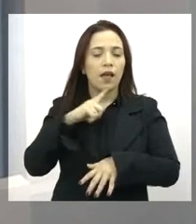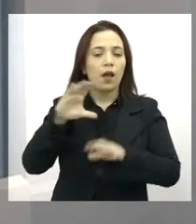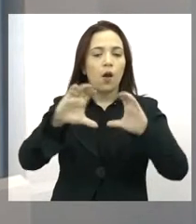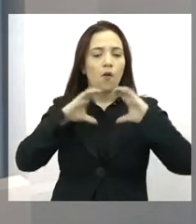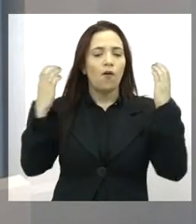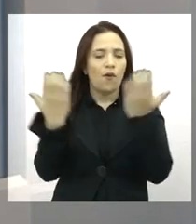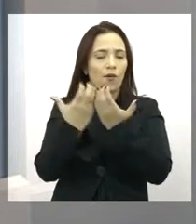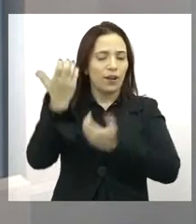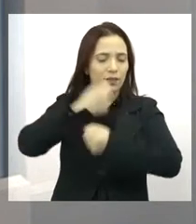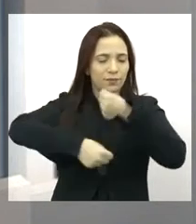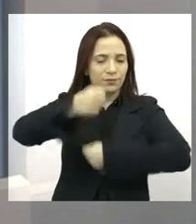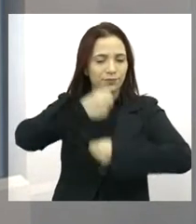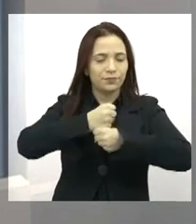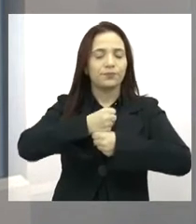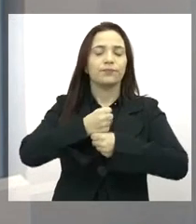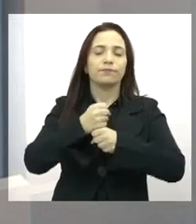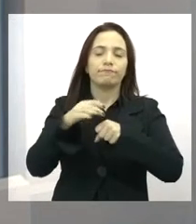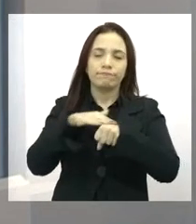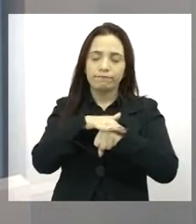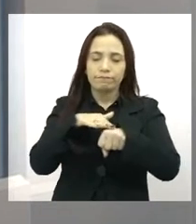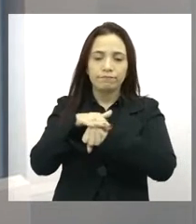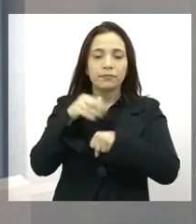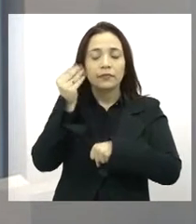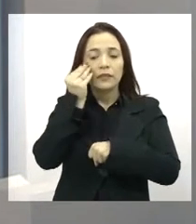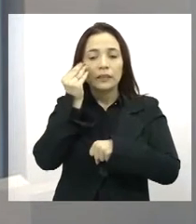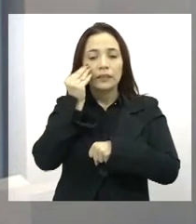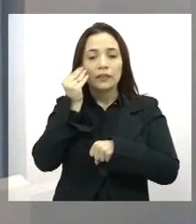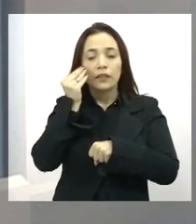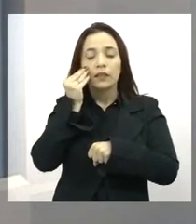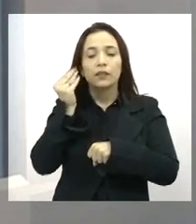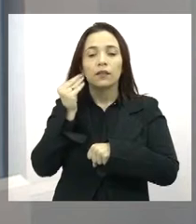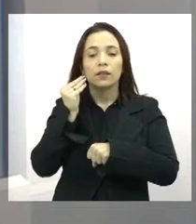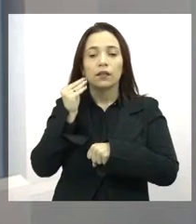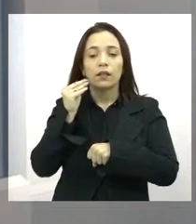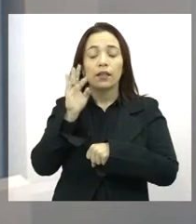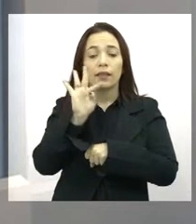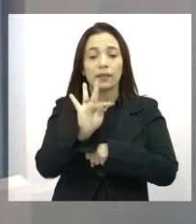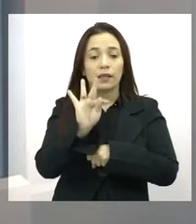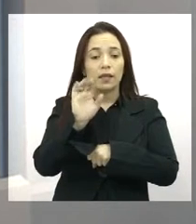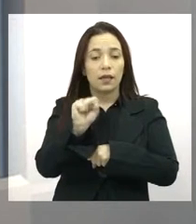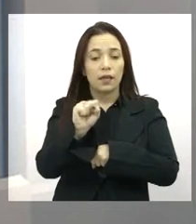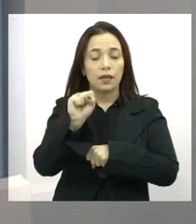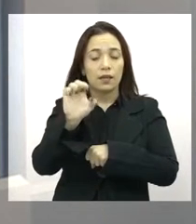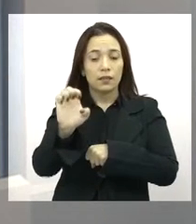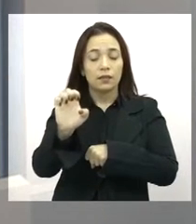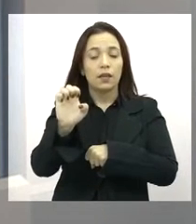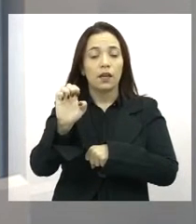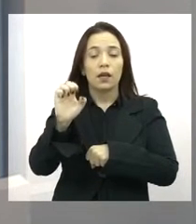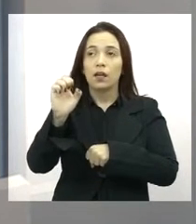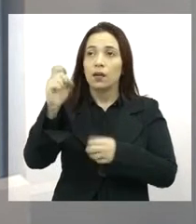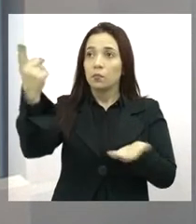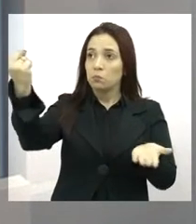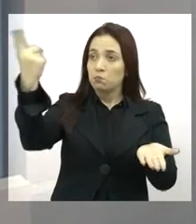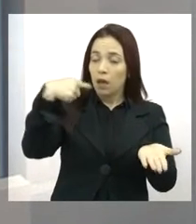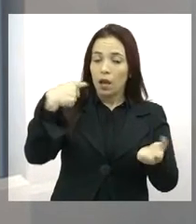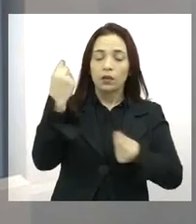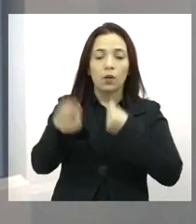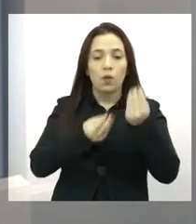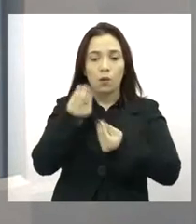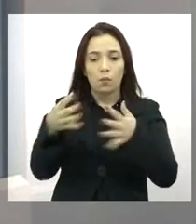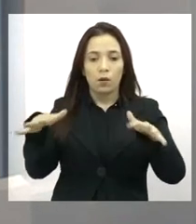do ano passado. Mas é preciso aguardar ainda uma manifestação do TSE sobre se essa